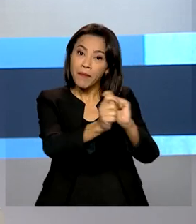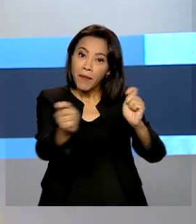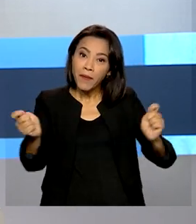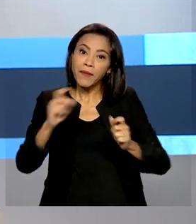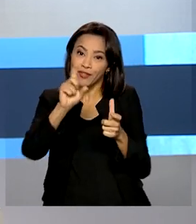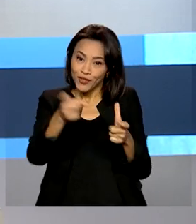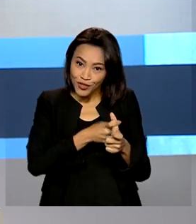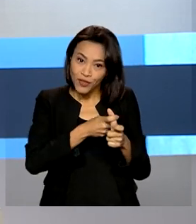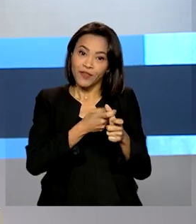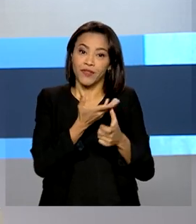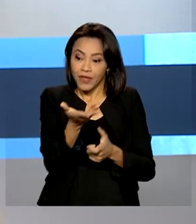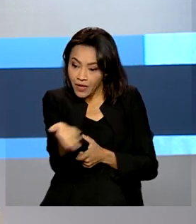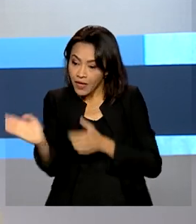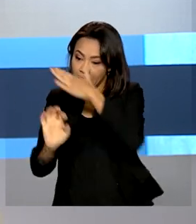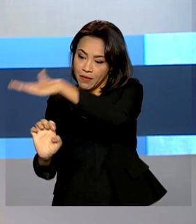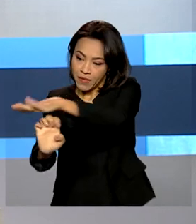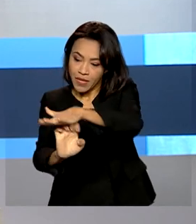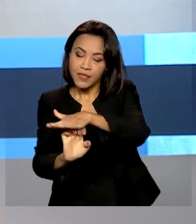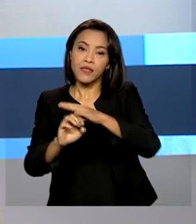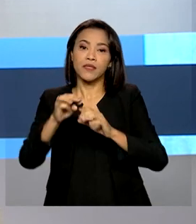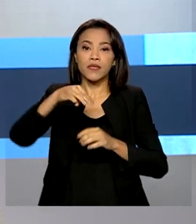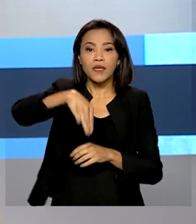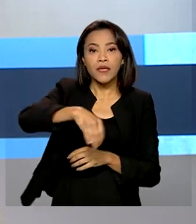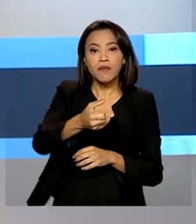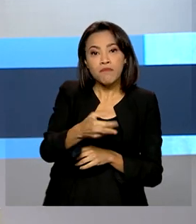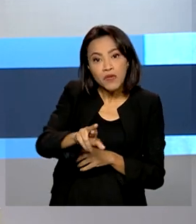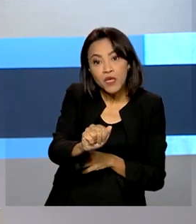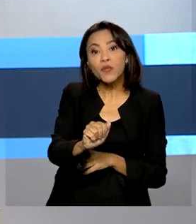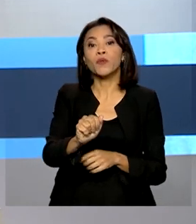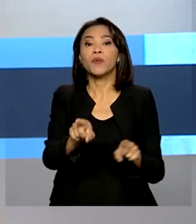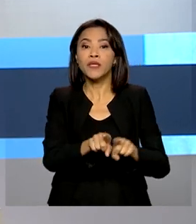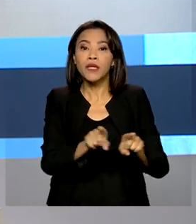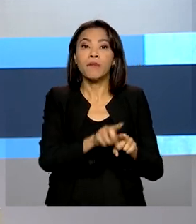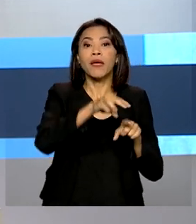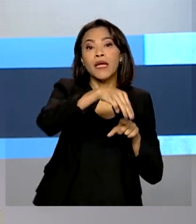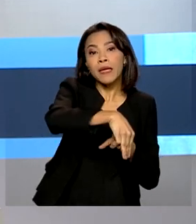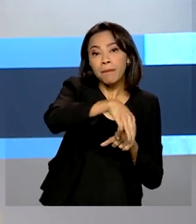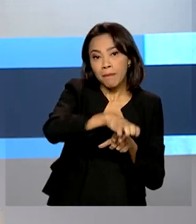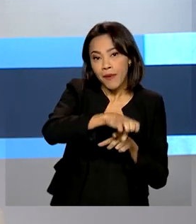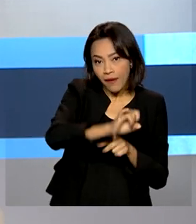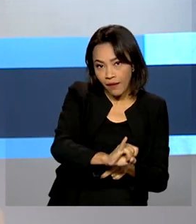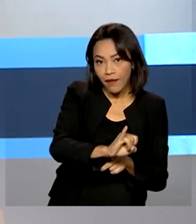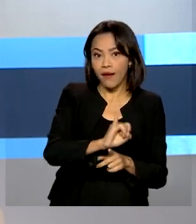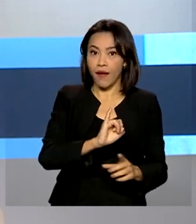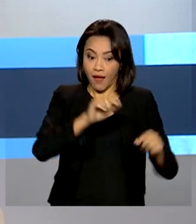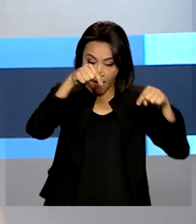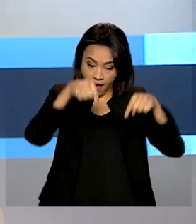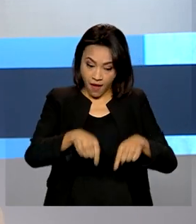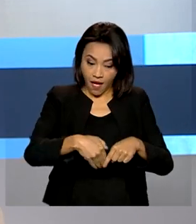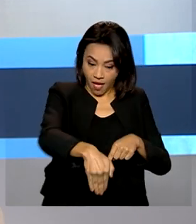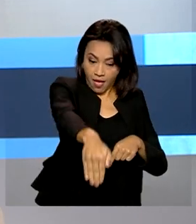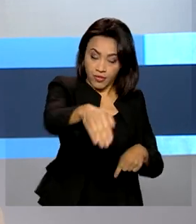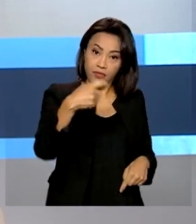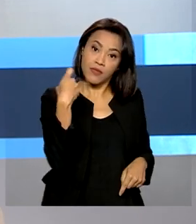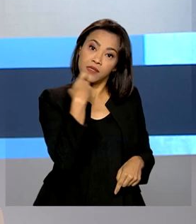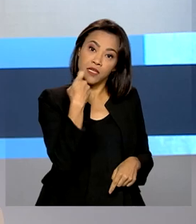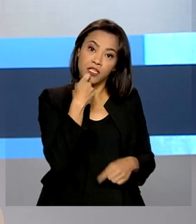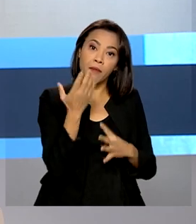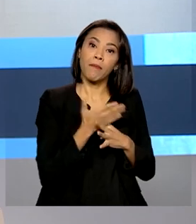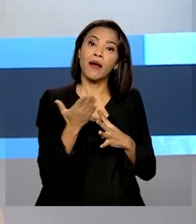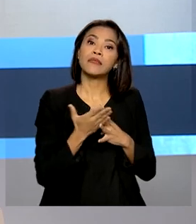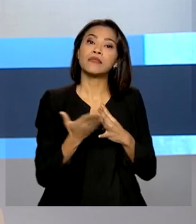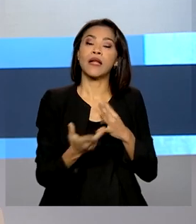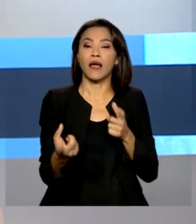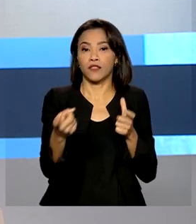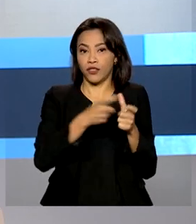Com isso, micro e pequenas empresas, inclusive quem é MEI, microempreendedor individual, tem até esta sexta-feira para parcelar suas